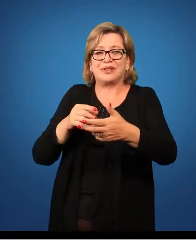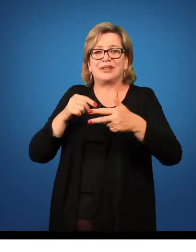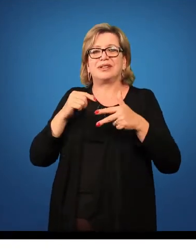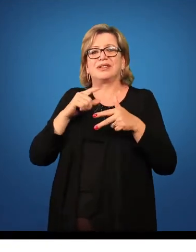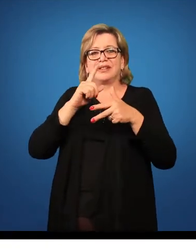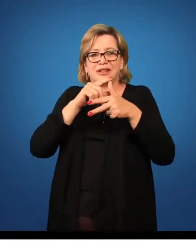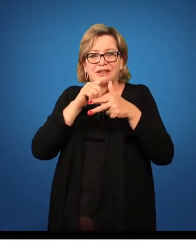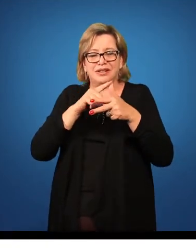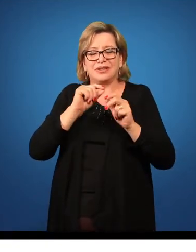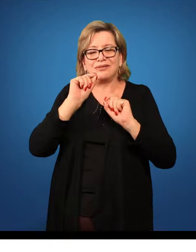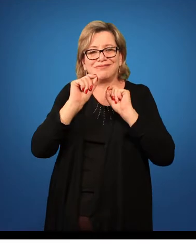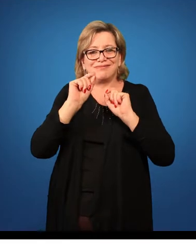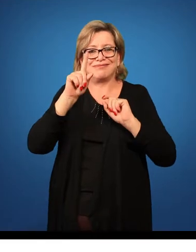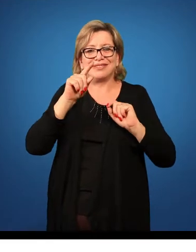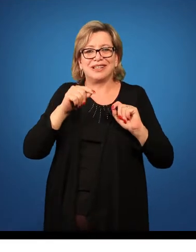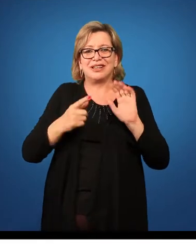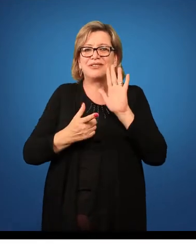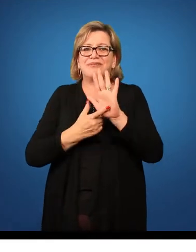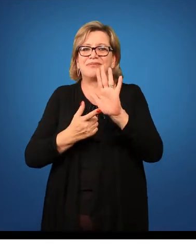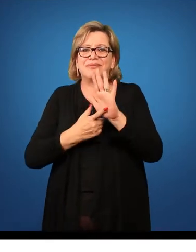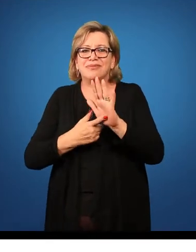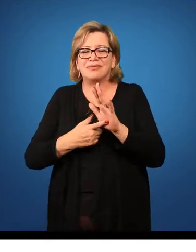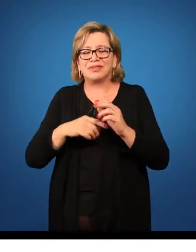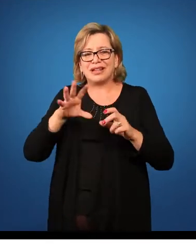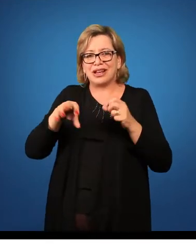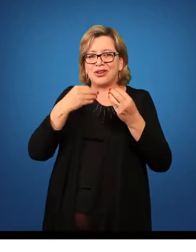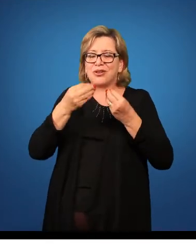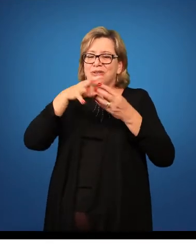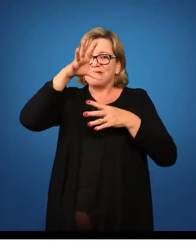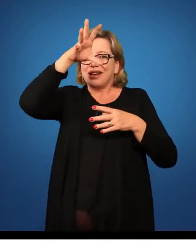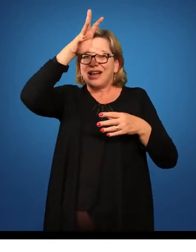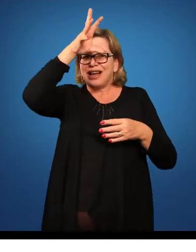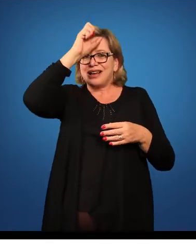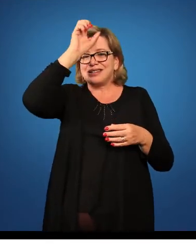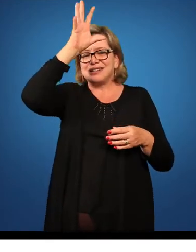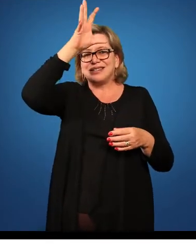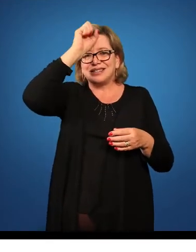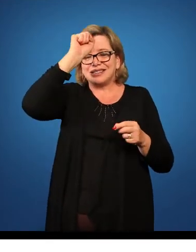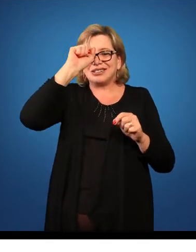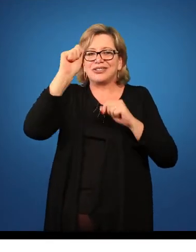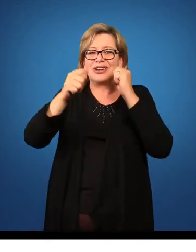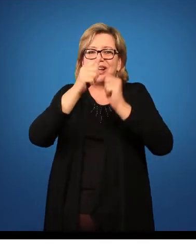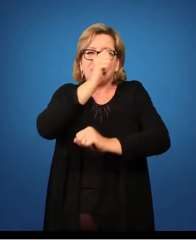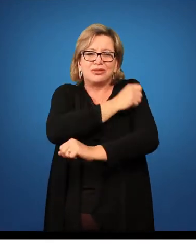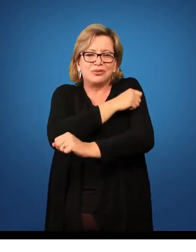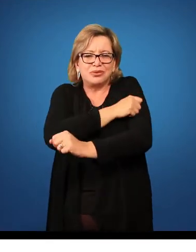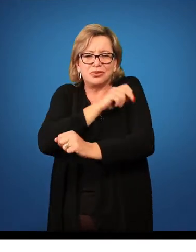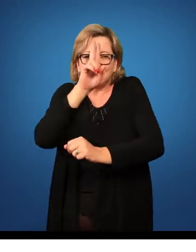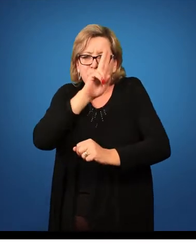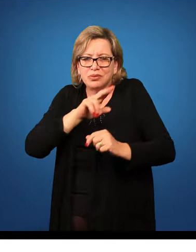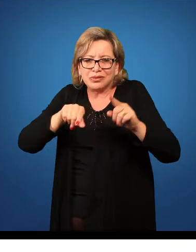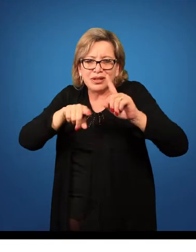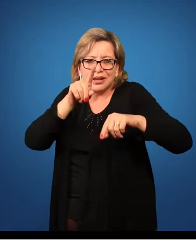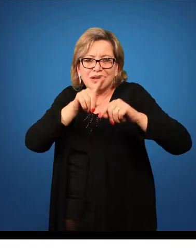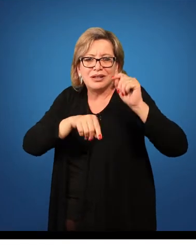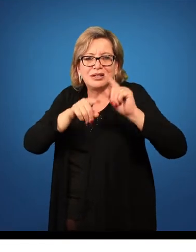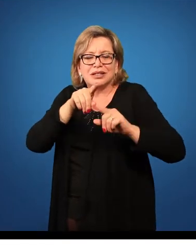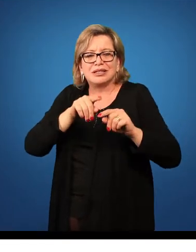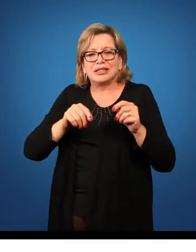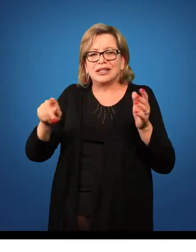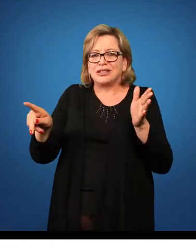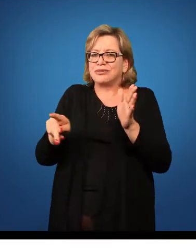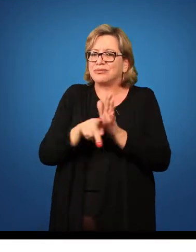O fazer, então, representa esse espaço de aprendizagem onde o estudante manipula os elementos que compõem